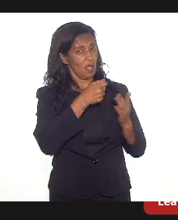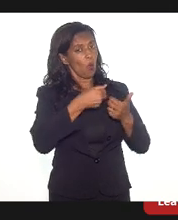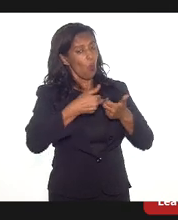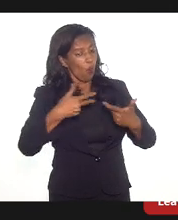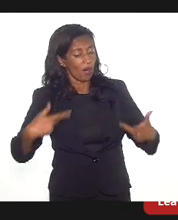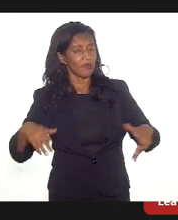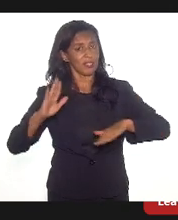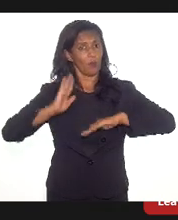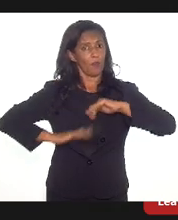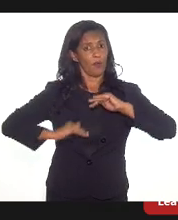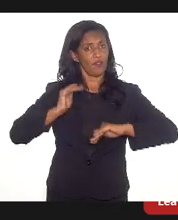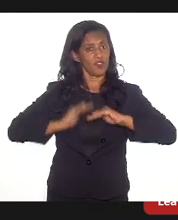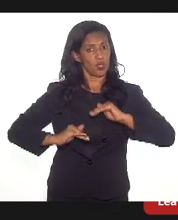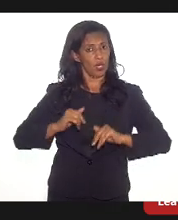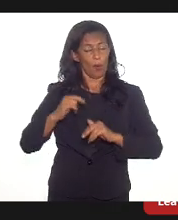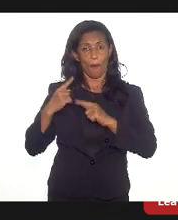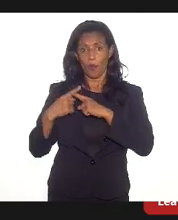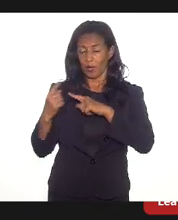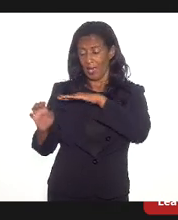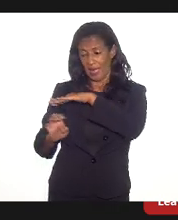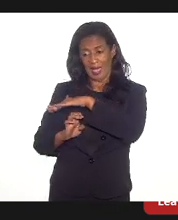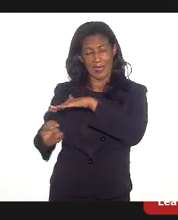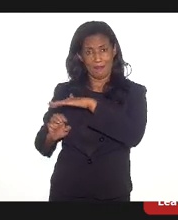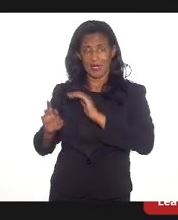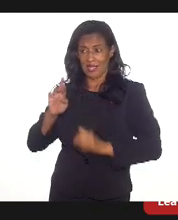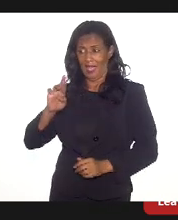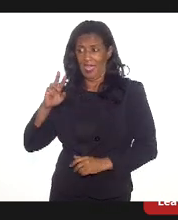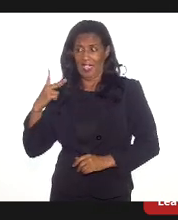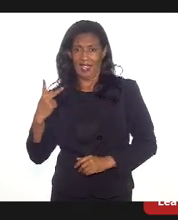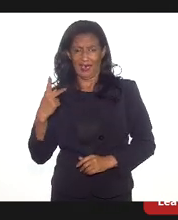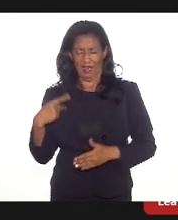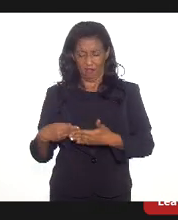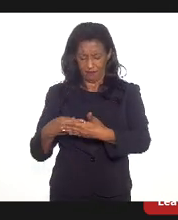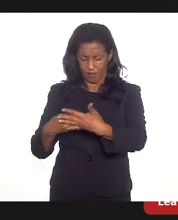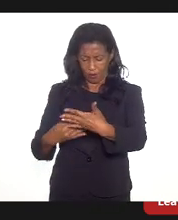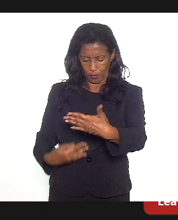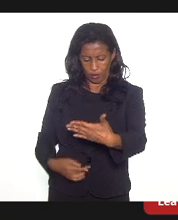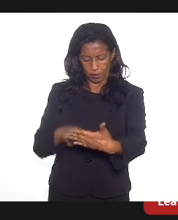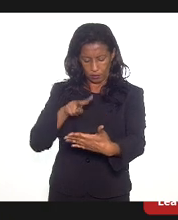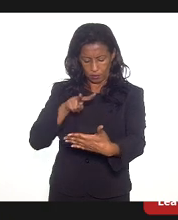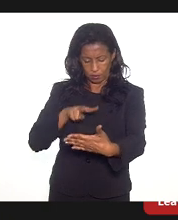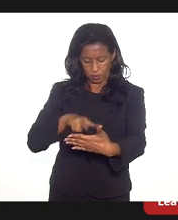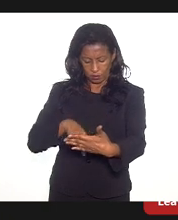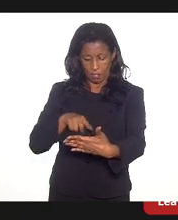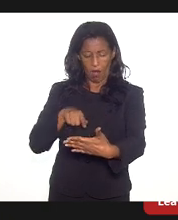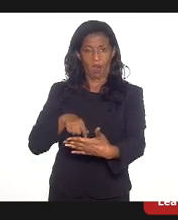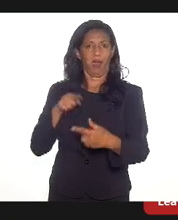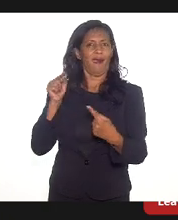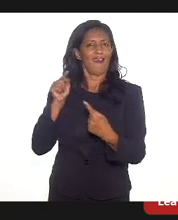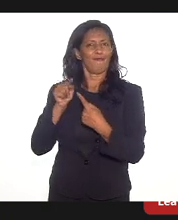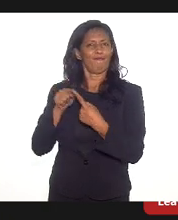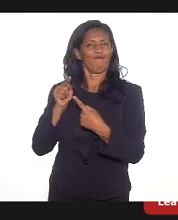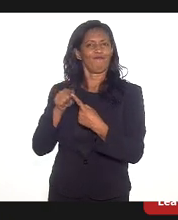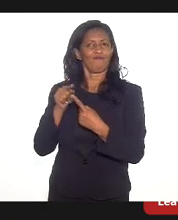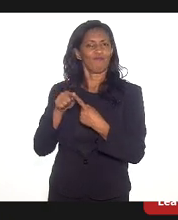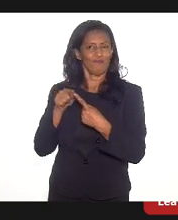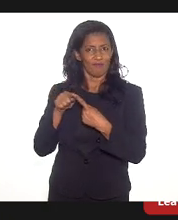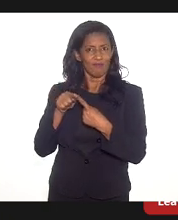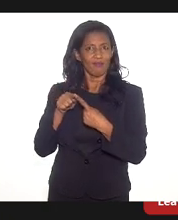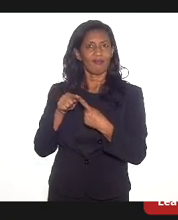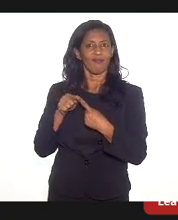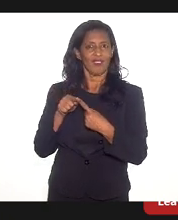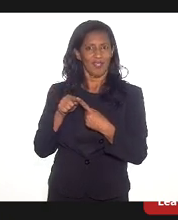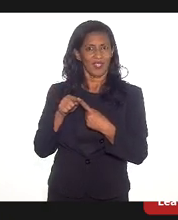qualificação de vocês, porque o empregador, na hora que o RH for chamar, ele vai chamar a pessoa com aquele perfil que está sendo